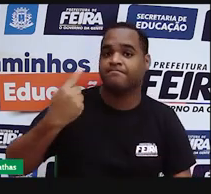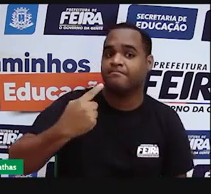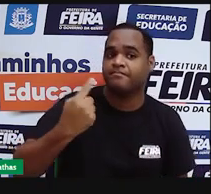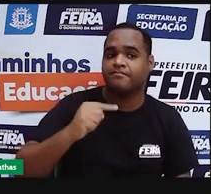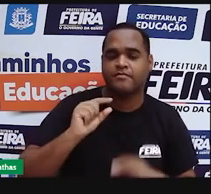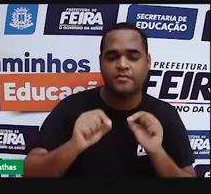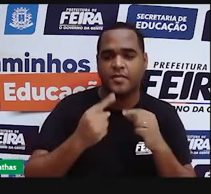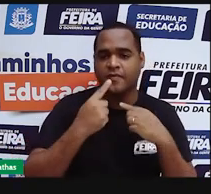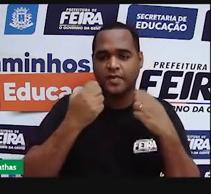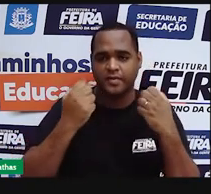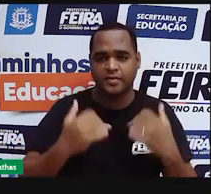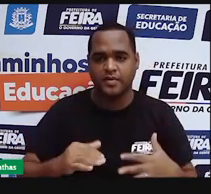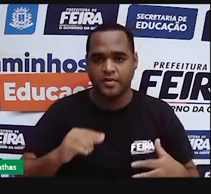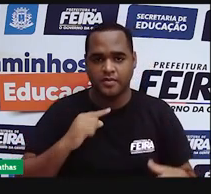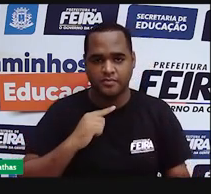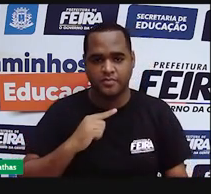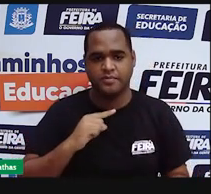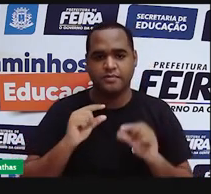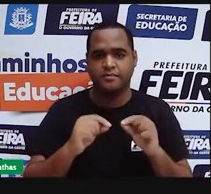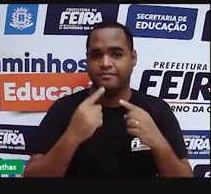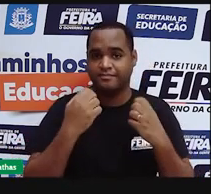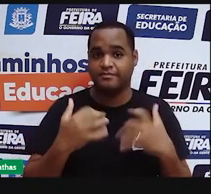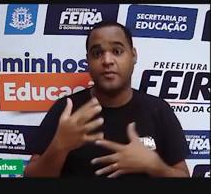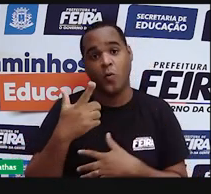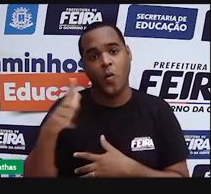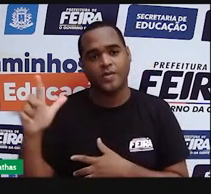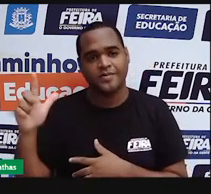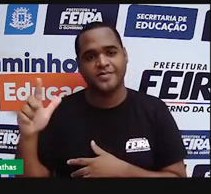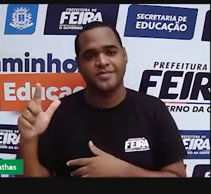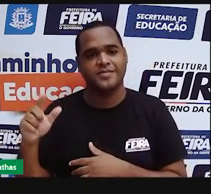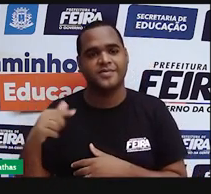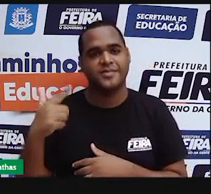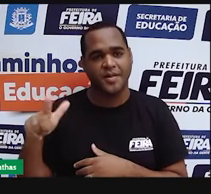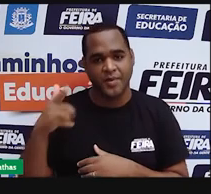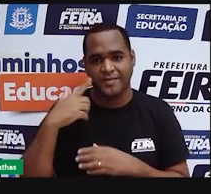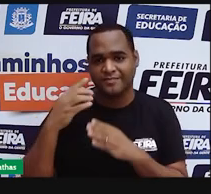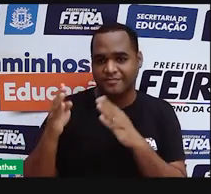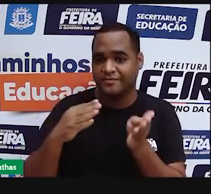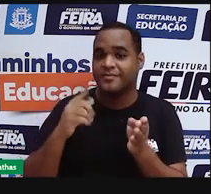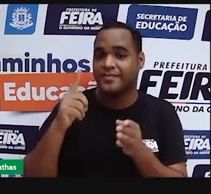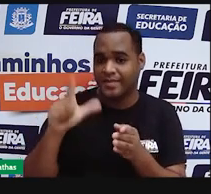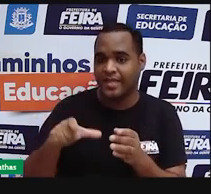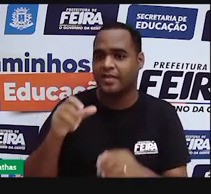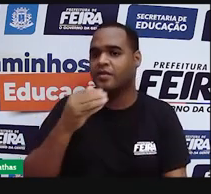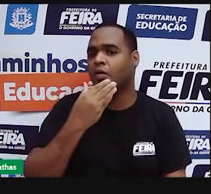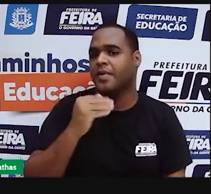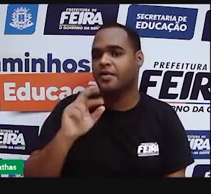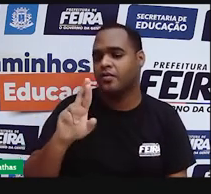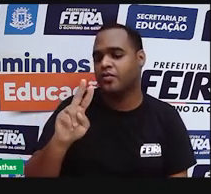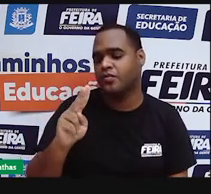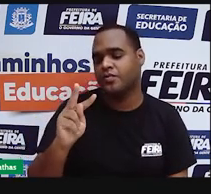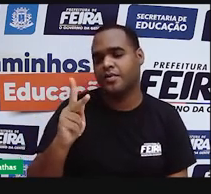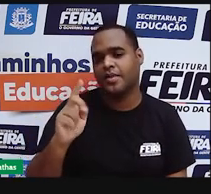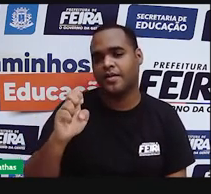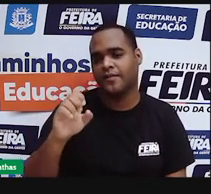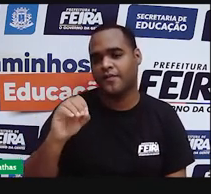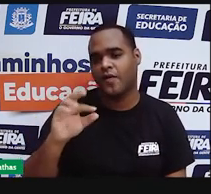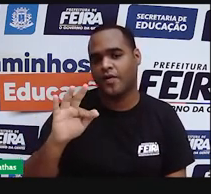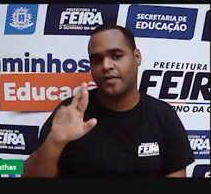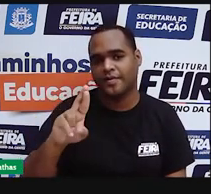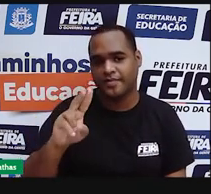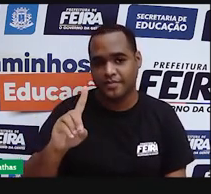falar sobre esse átomo divisível. Depois a gente veio para o modelo de Rutherford, que é o modelo do planetário,